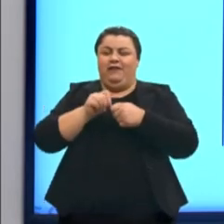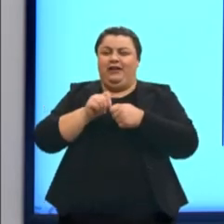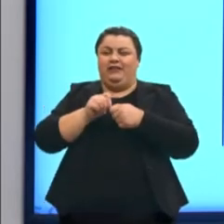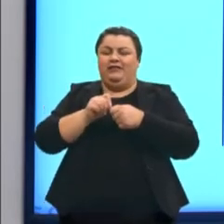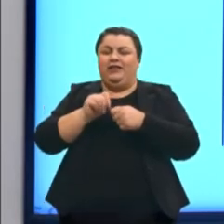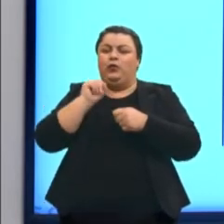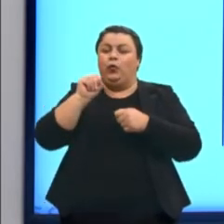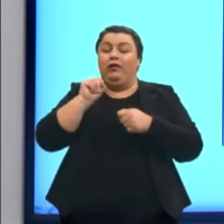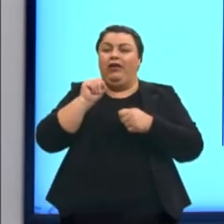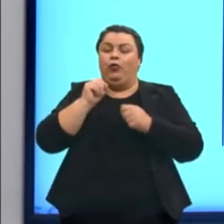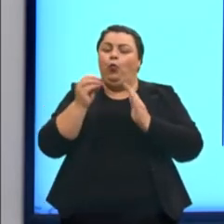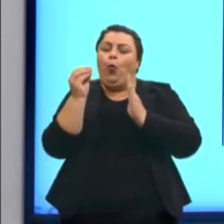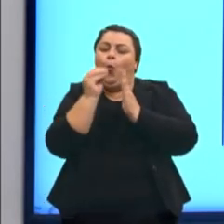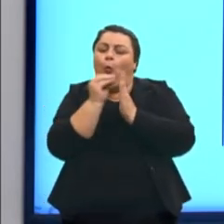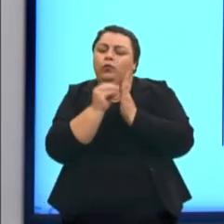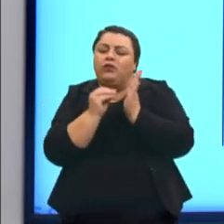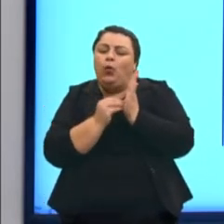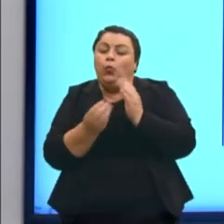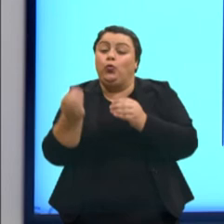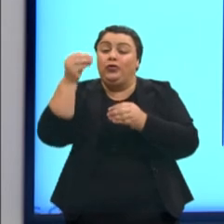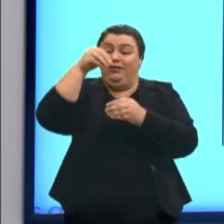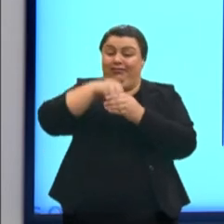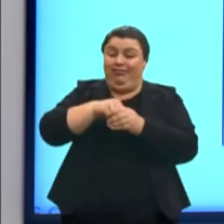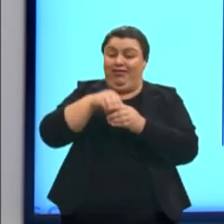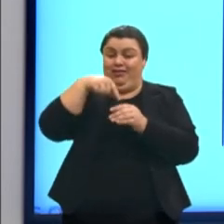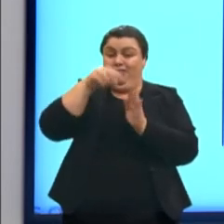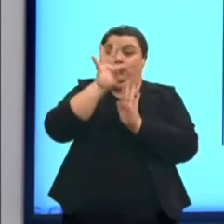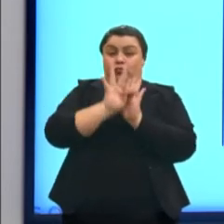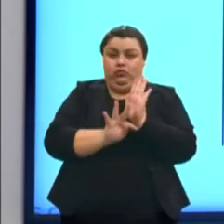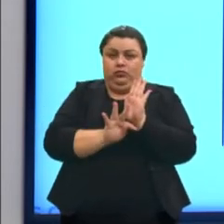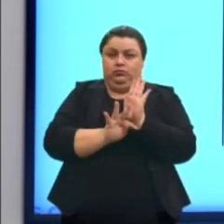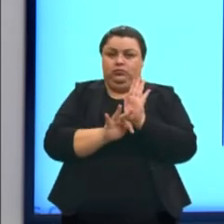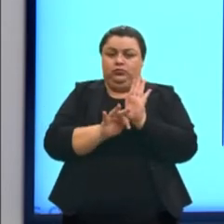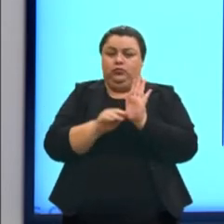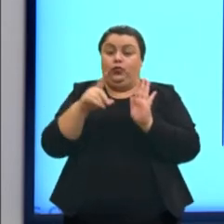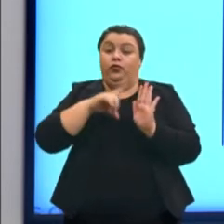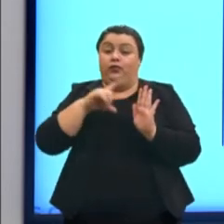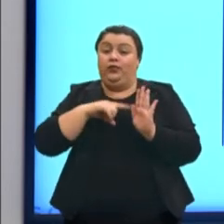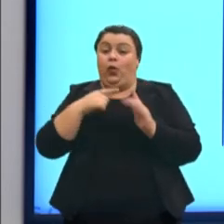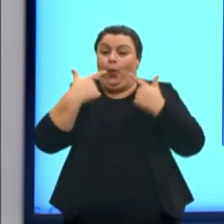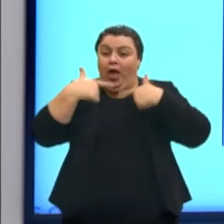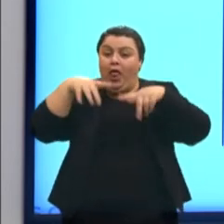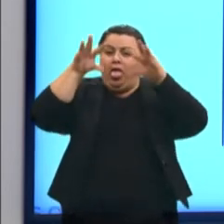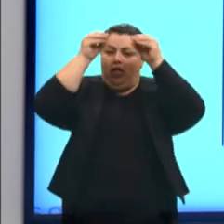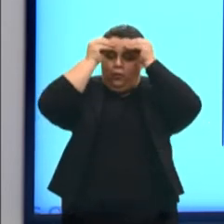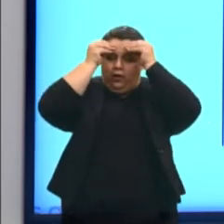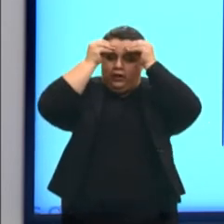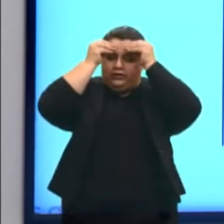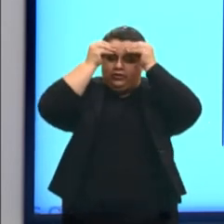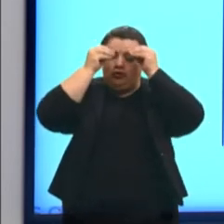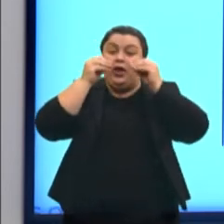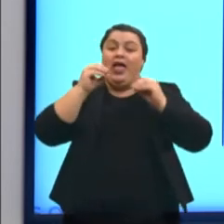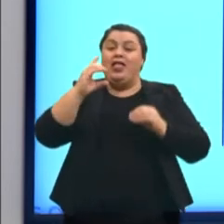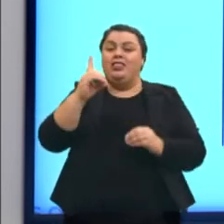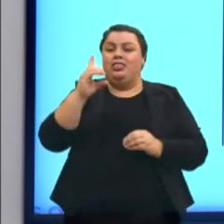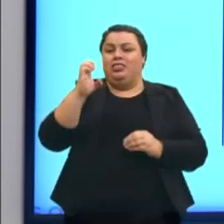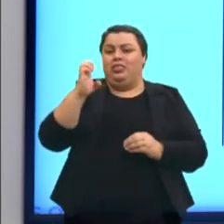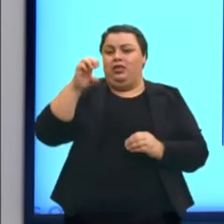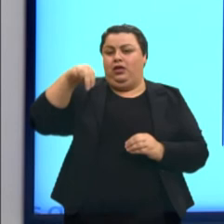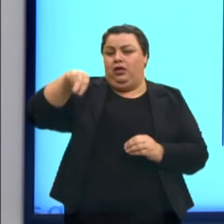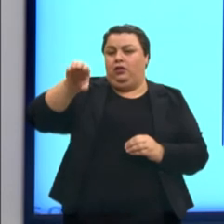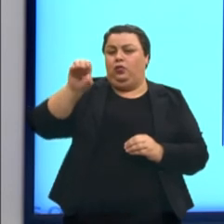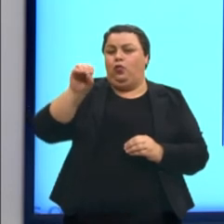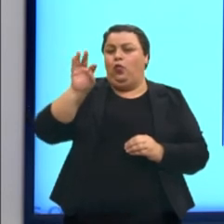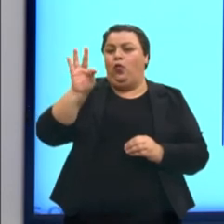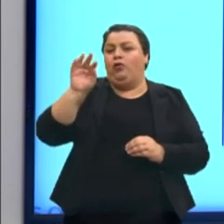no conteúdo que ele vai trazer. A gente vai ter ali uma linguagem que é denotativa e não